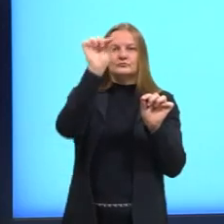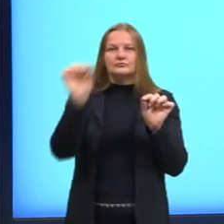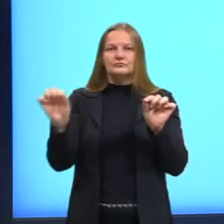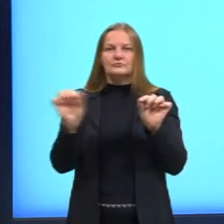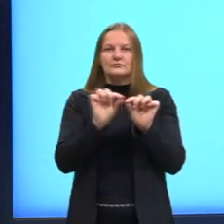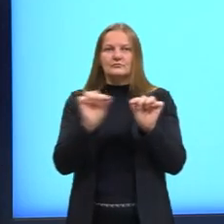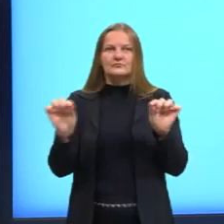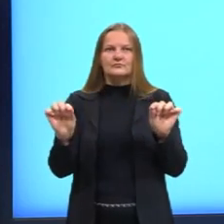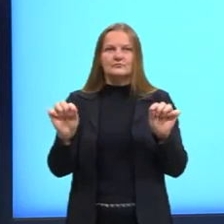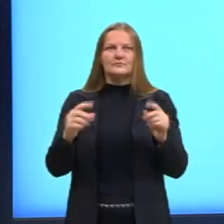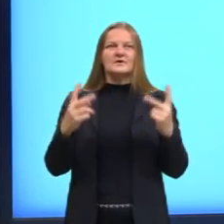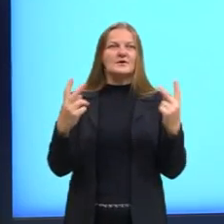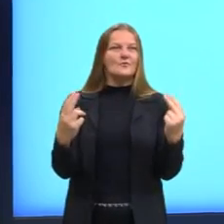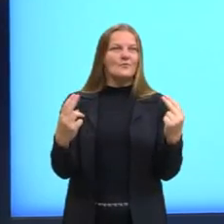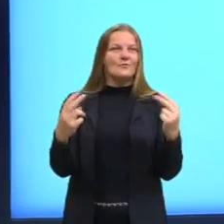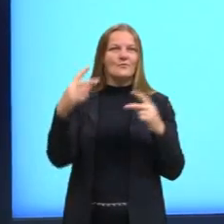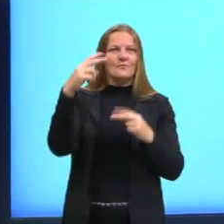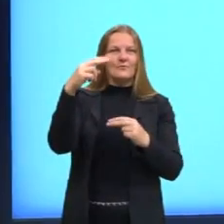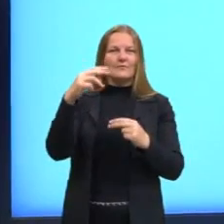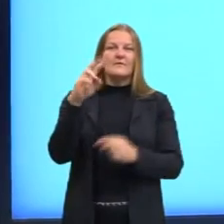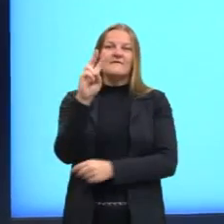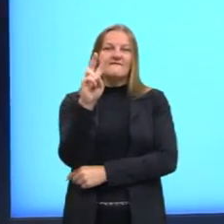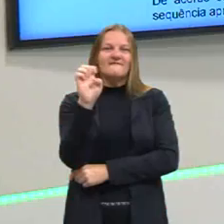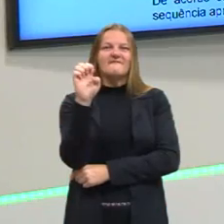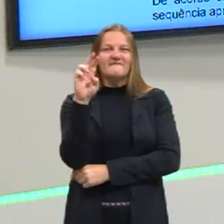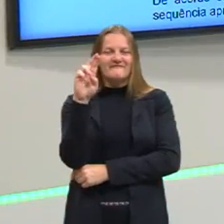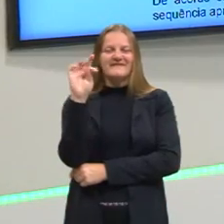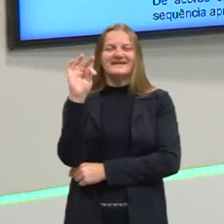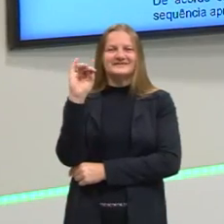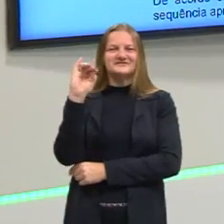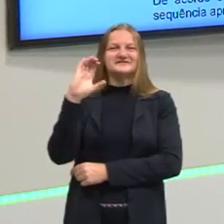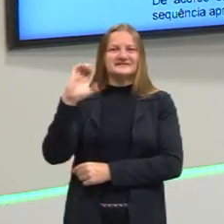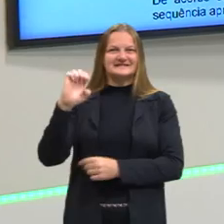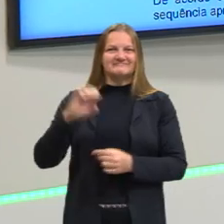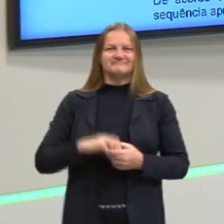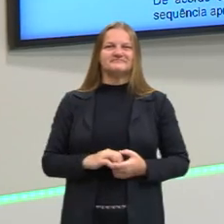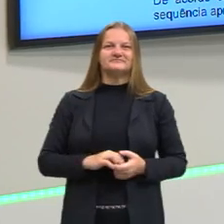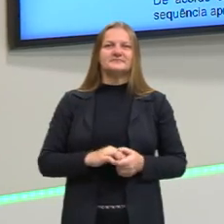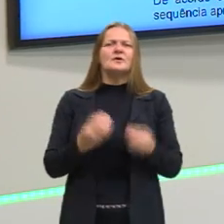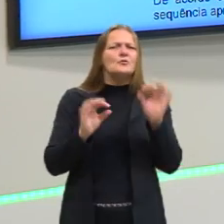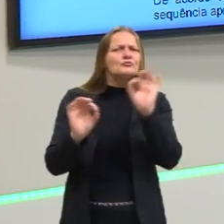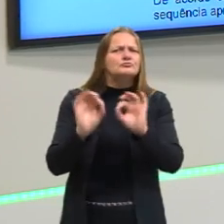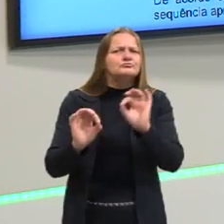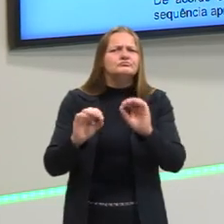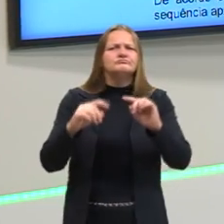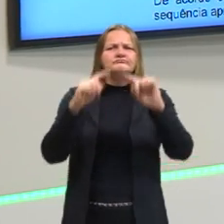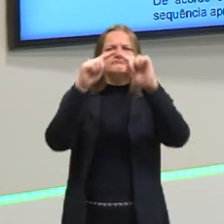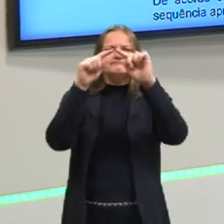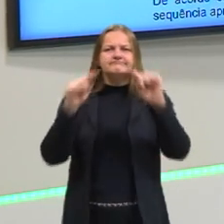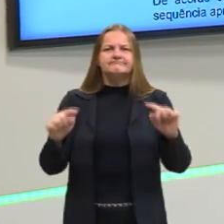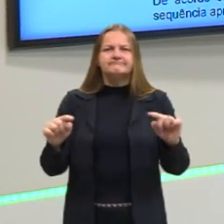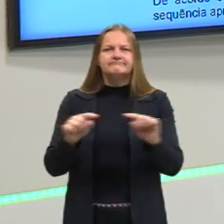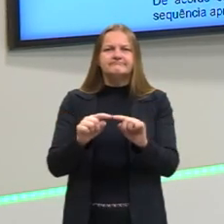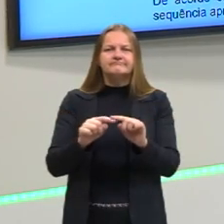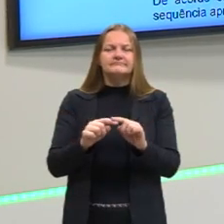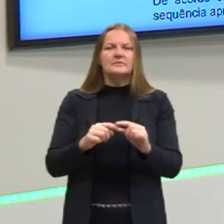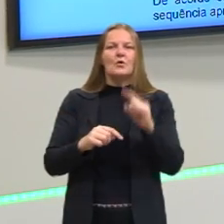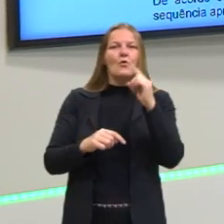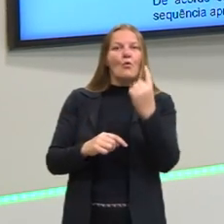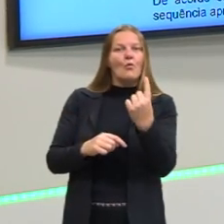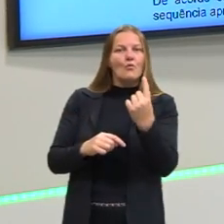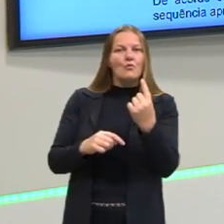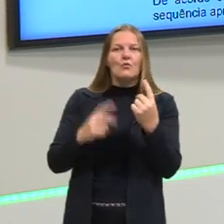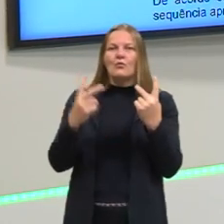Então, retomando a leitura, posicione essas três cópias de maneira que cada triângulo tenha um vértice